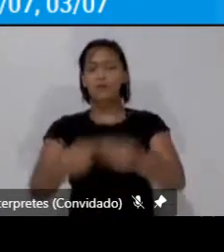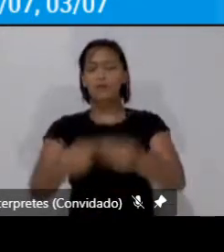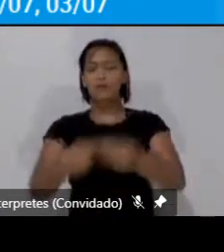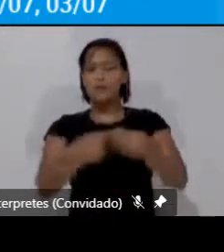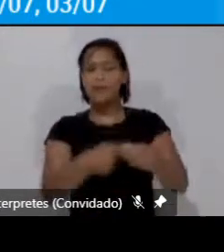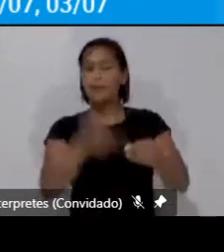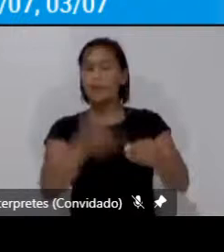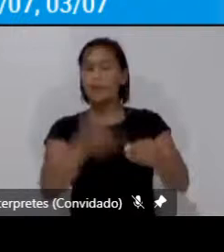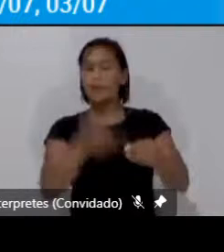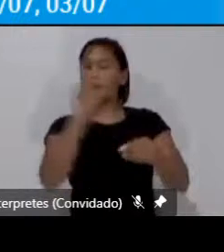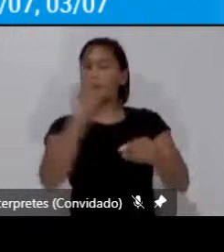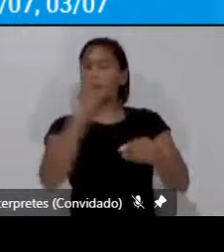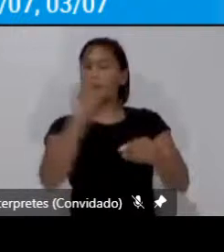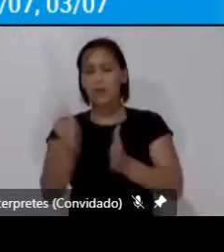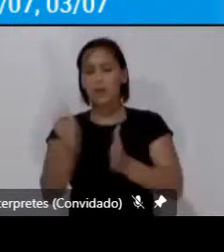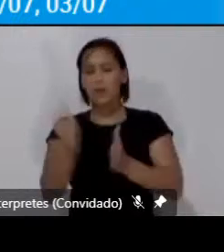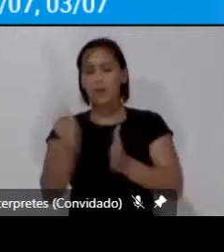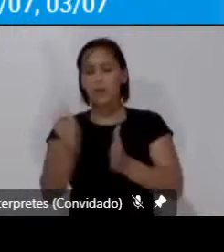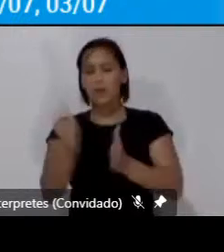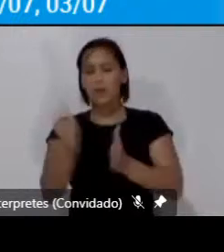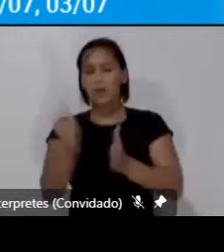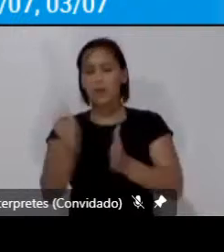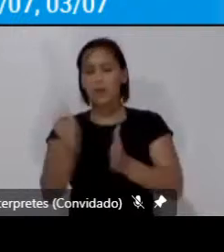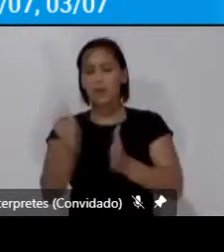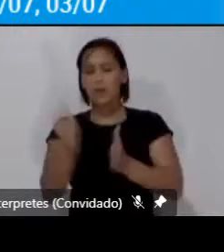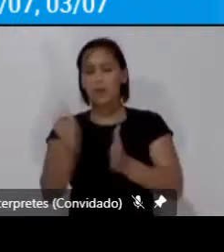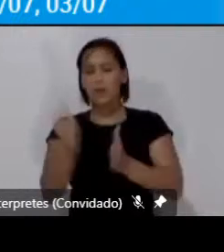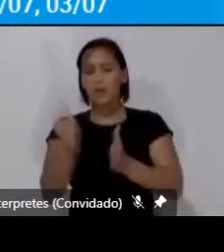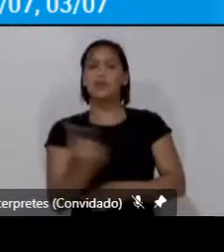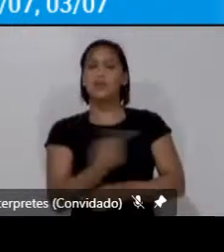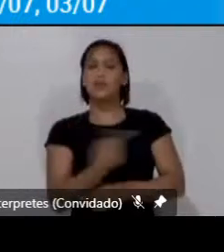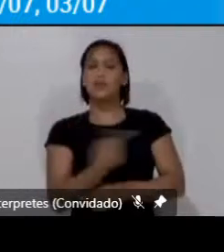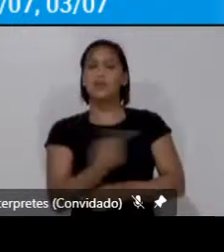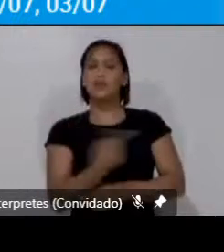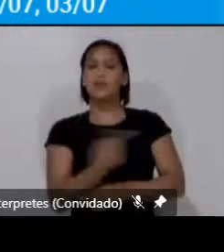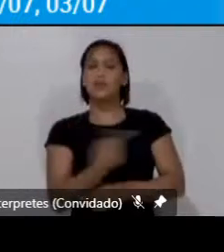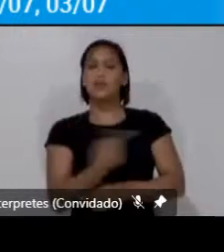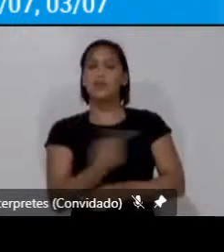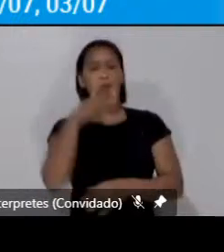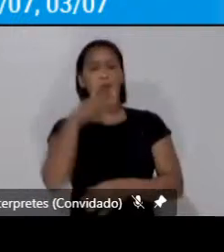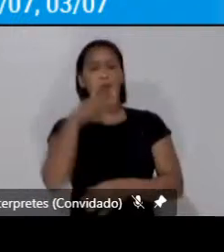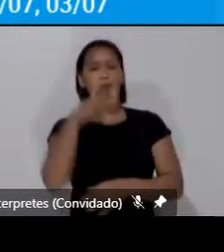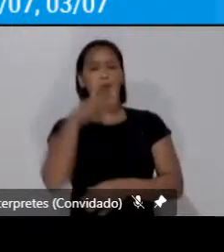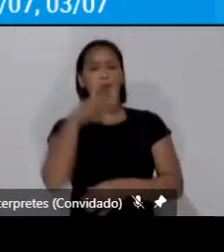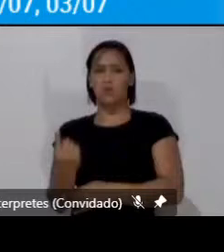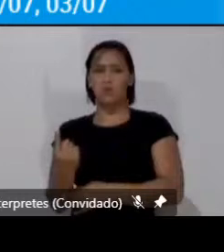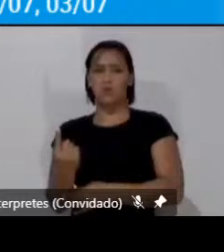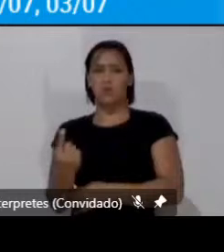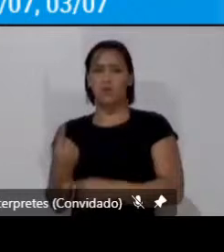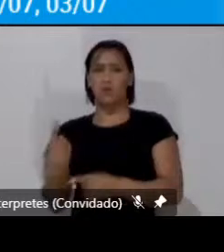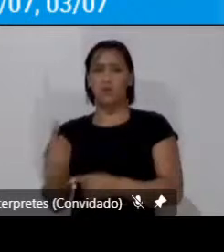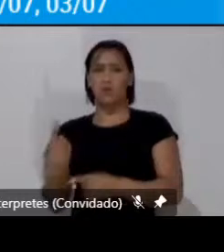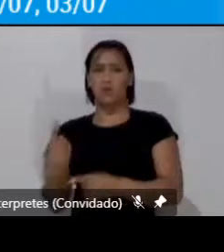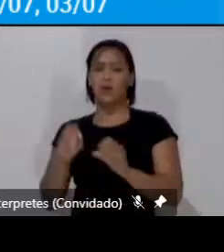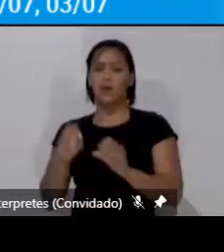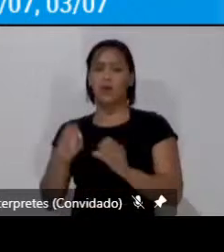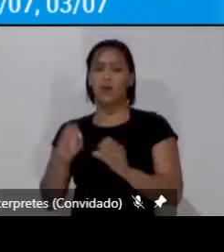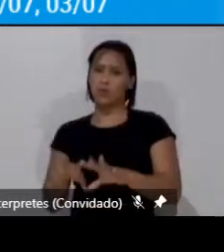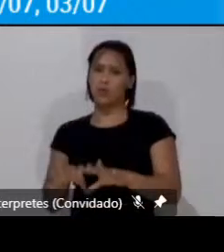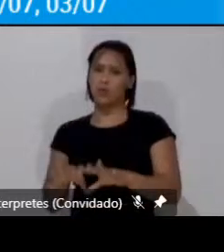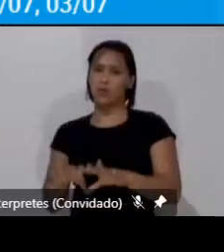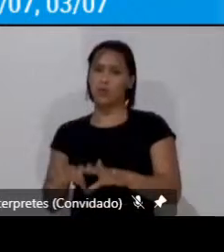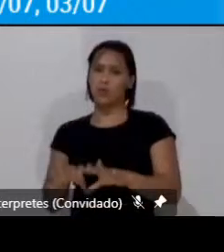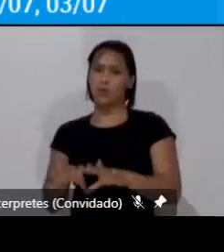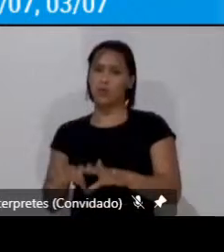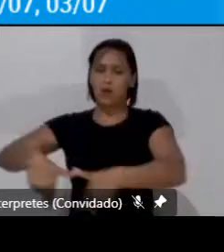uma experiência de mobilidade a gente não deixa uma criança sozinha faz parte da educação anda de